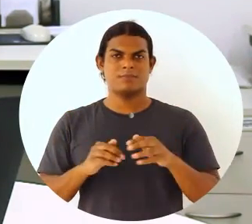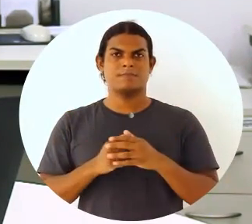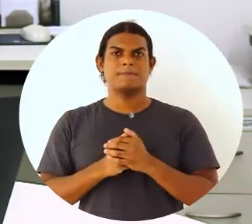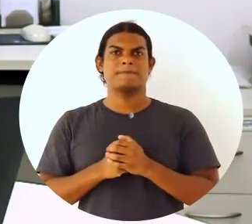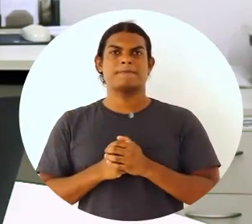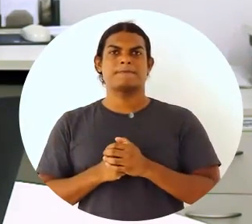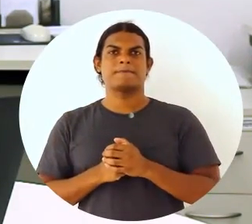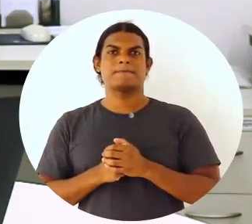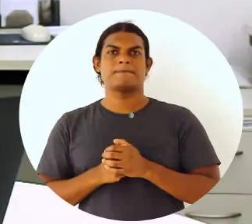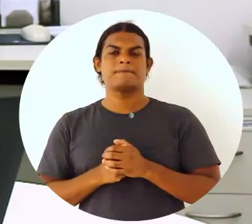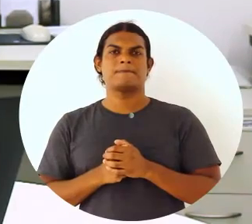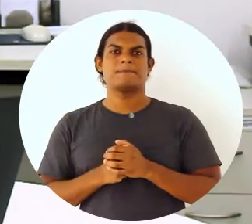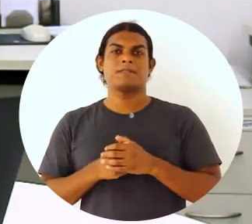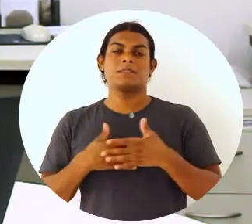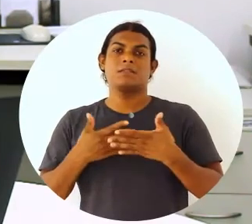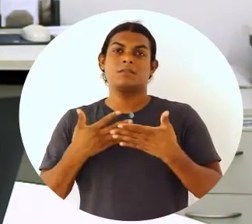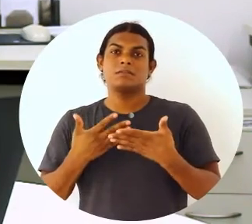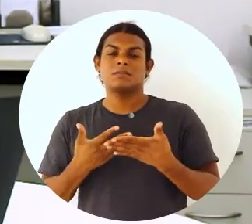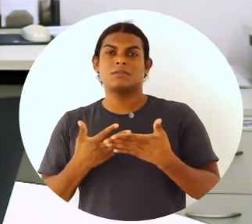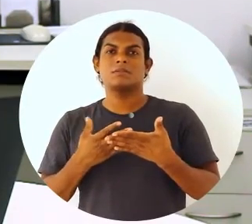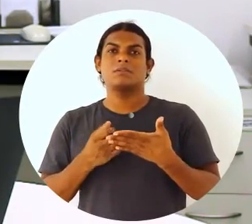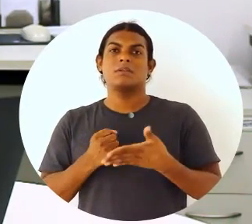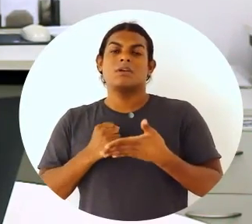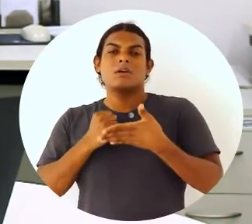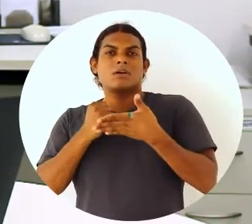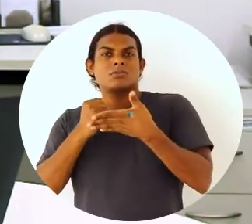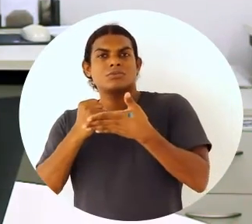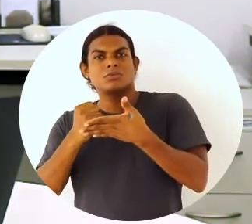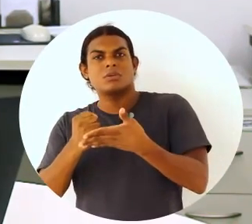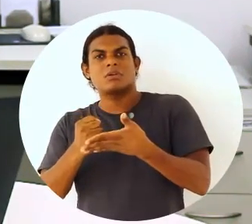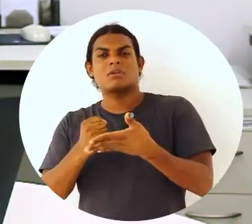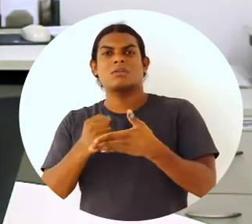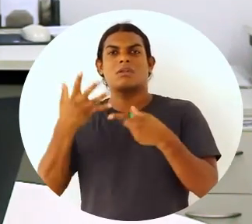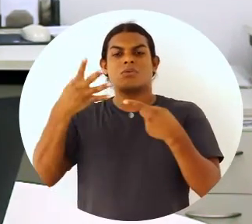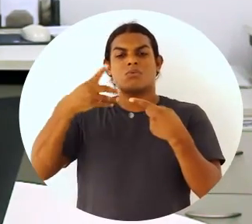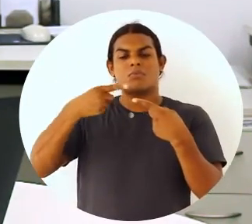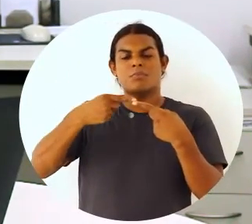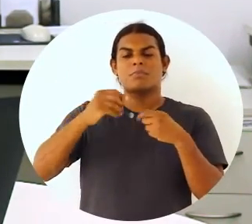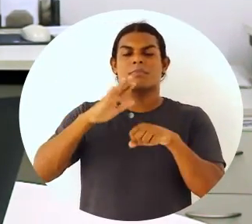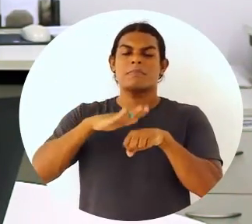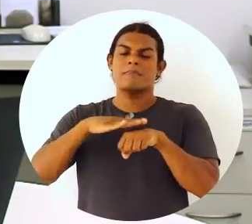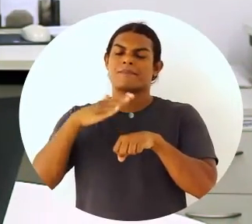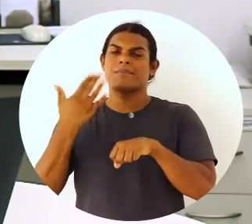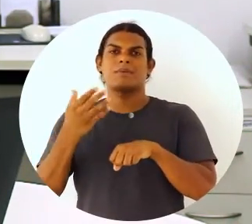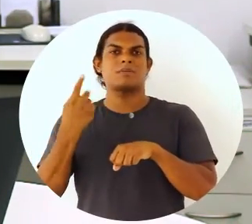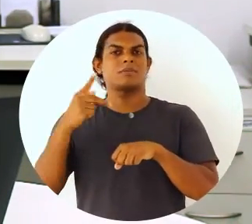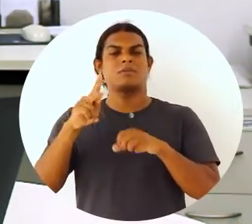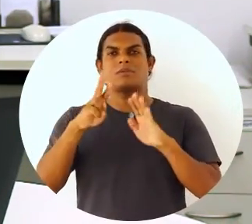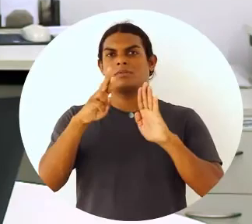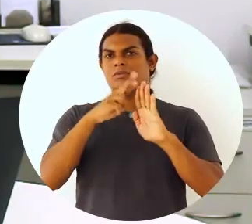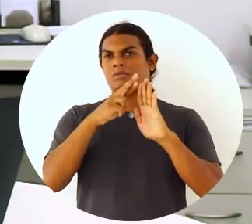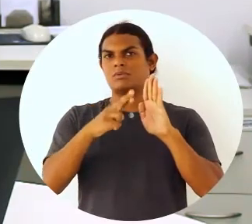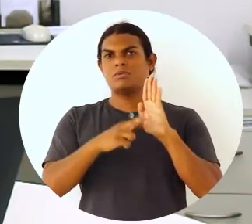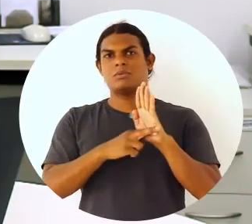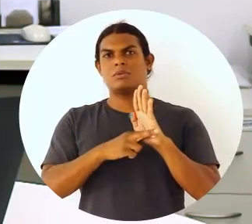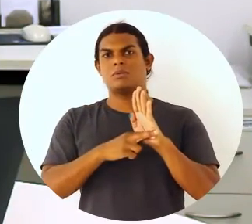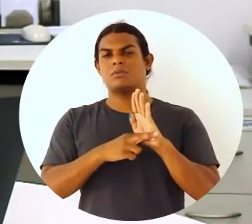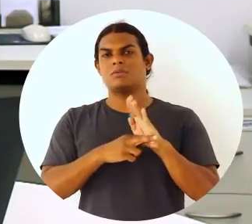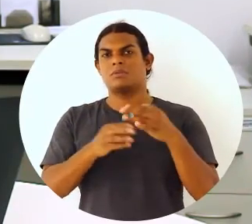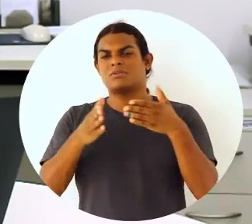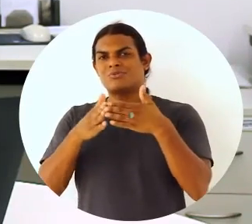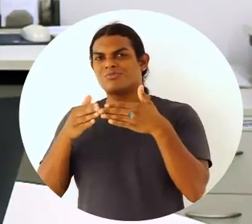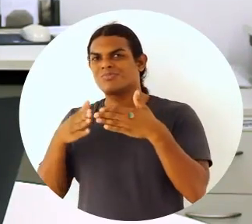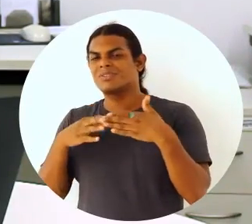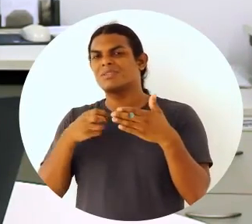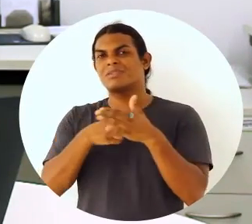assim, atender melhor as suas necessidades e as necessidades que são requeridas pela biblioteca